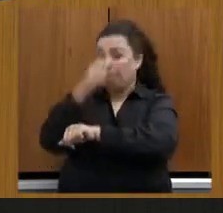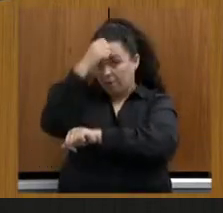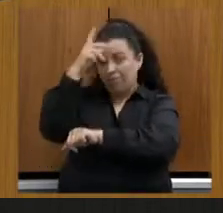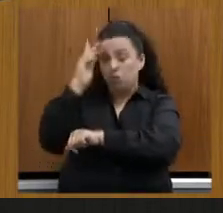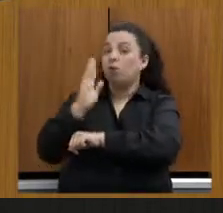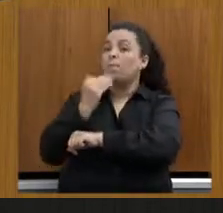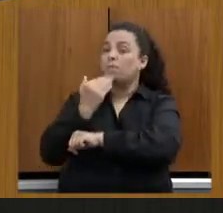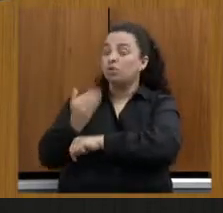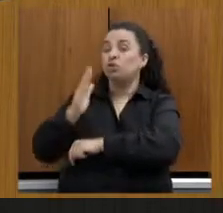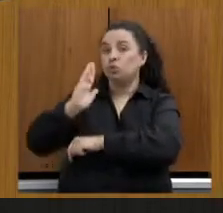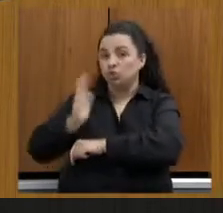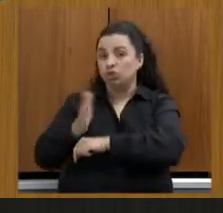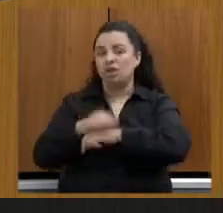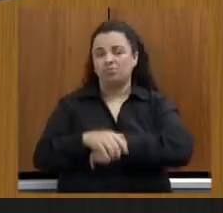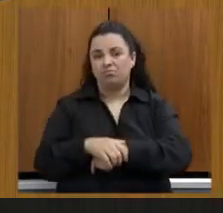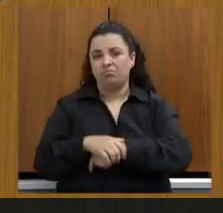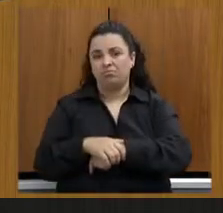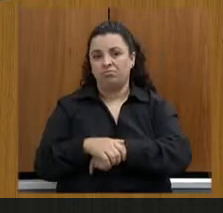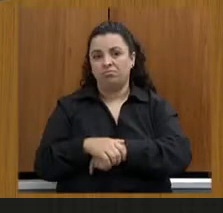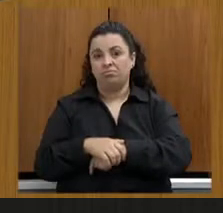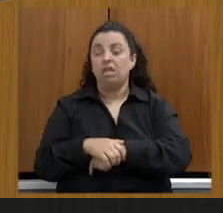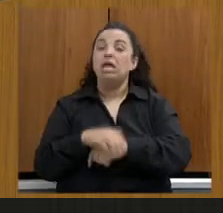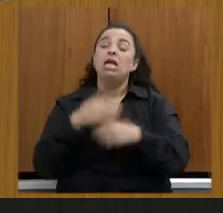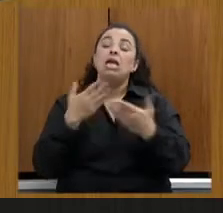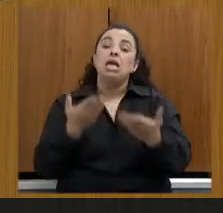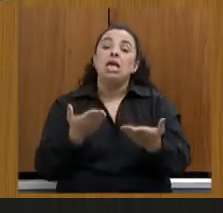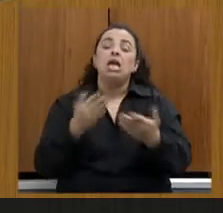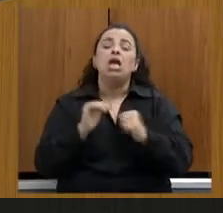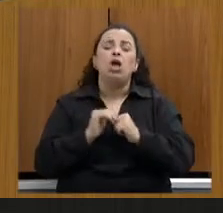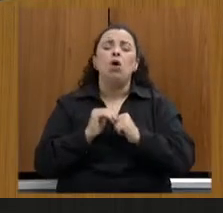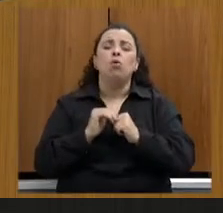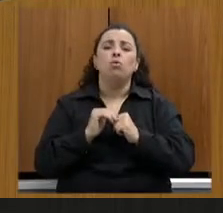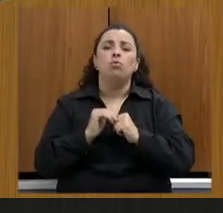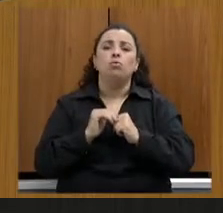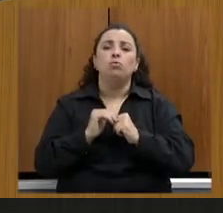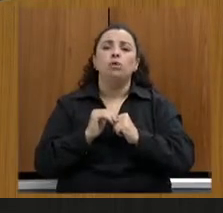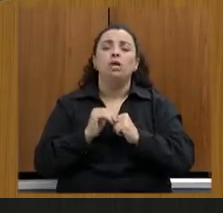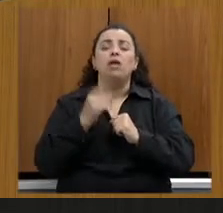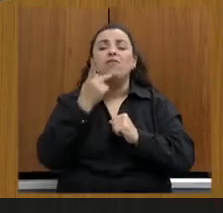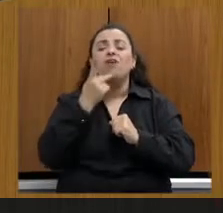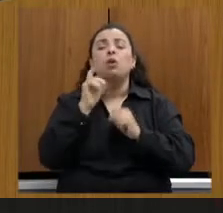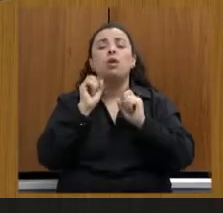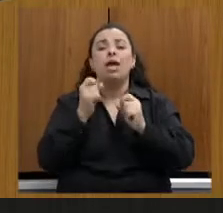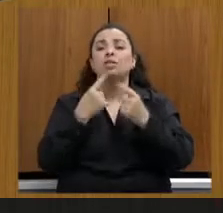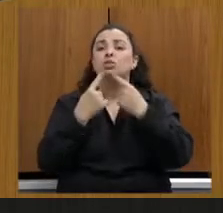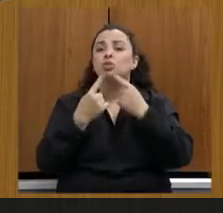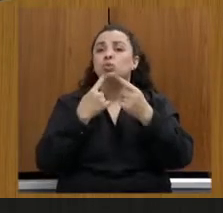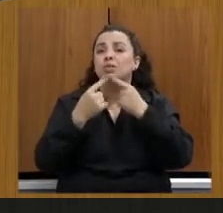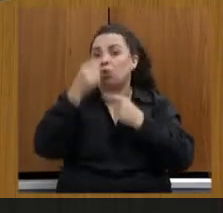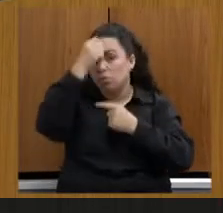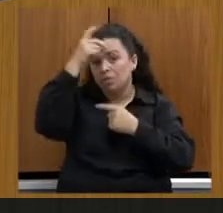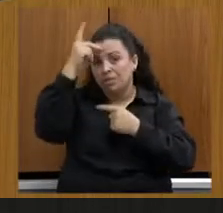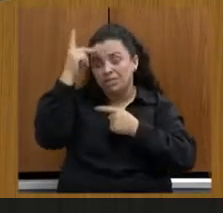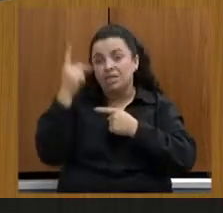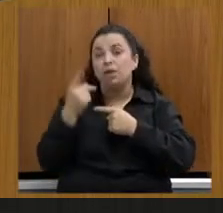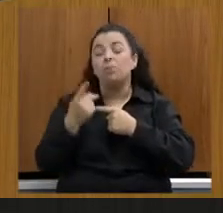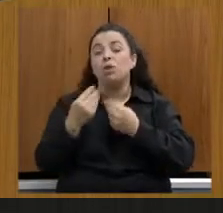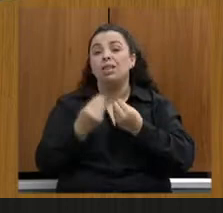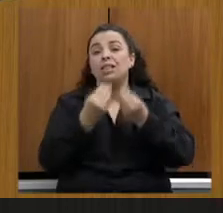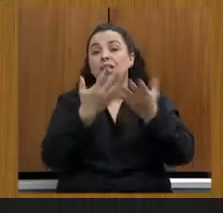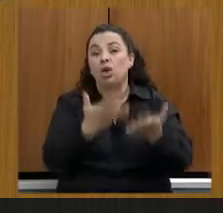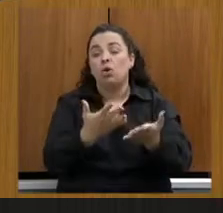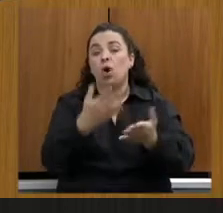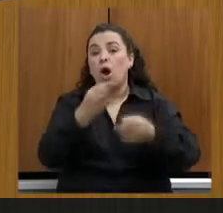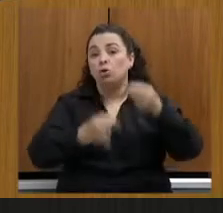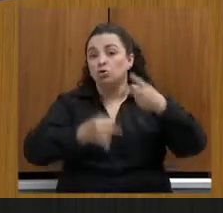na discussão que o município levou ao judiciário, pedindo para que a GUT parasse de atuar.